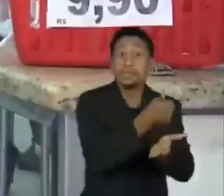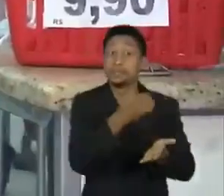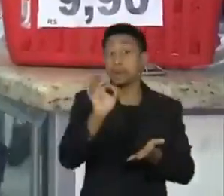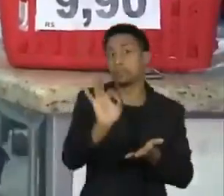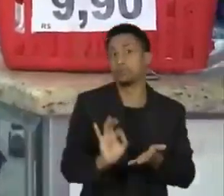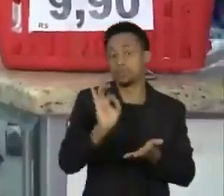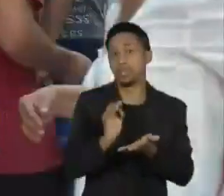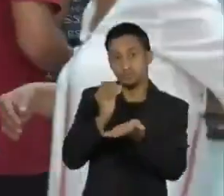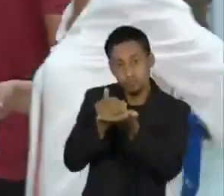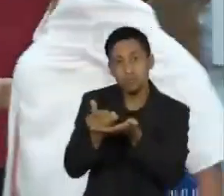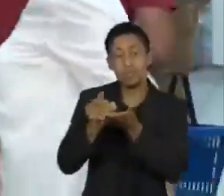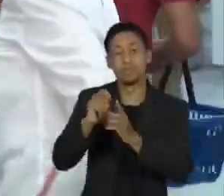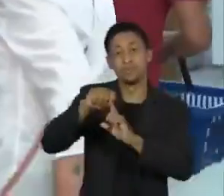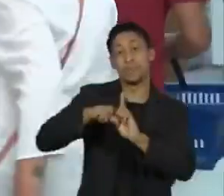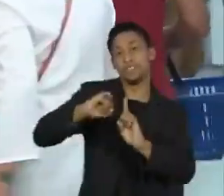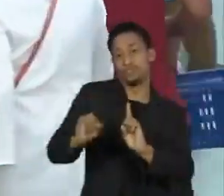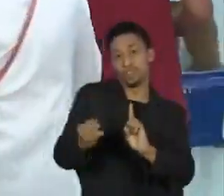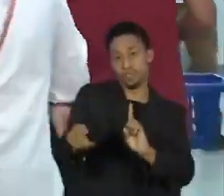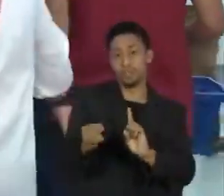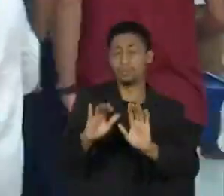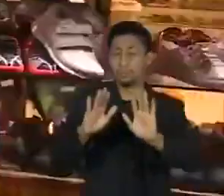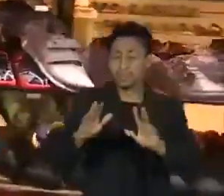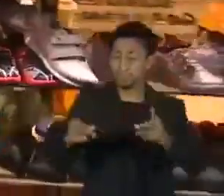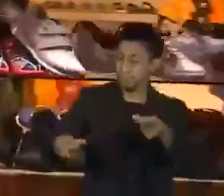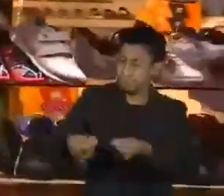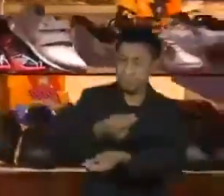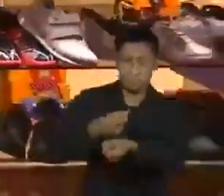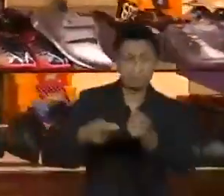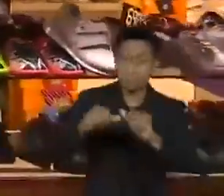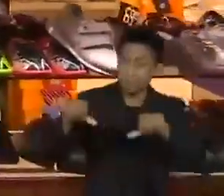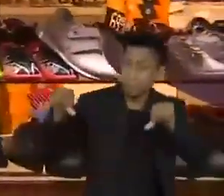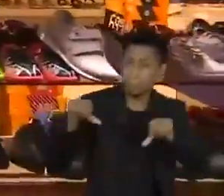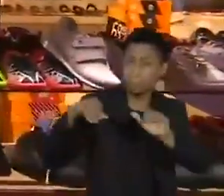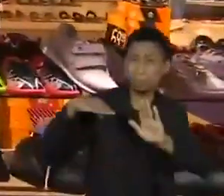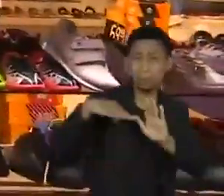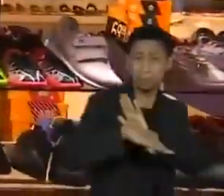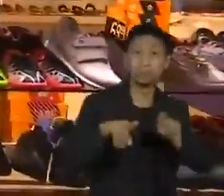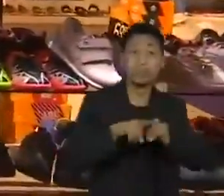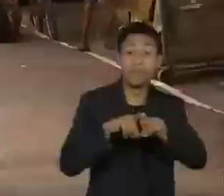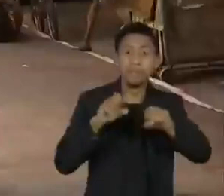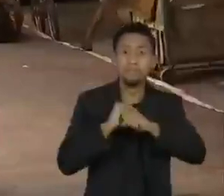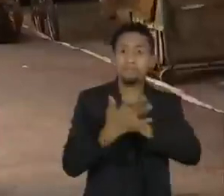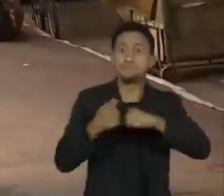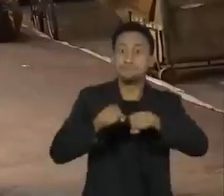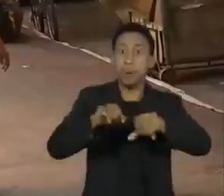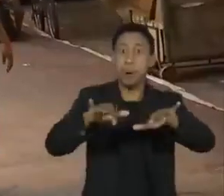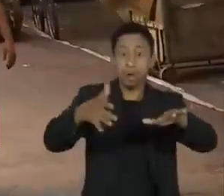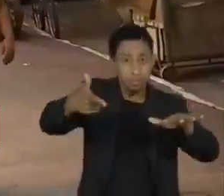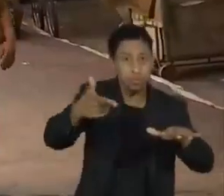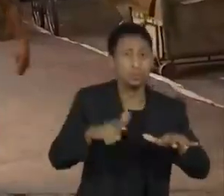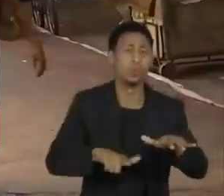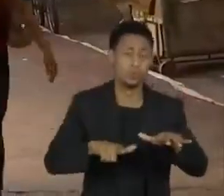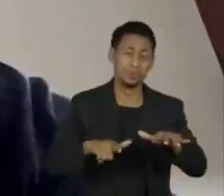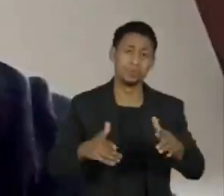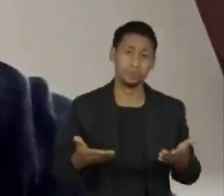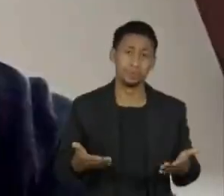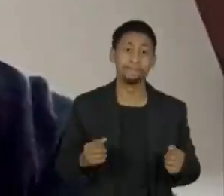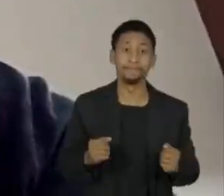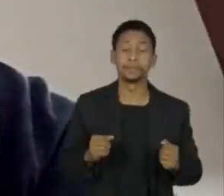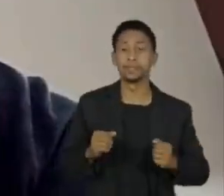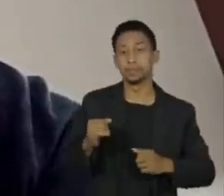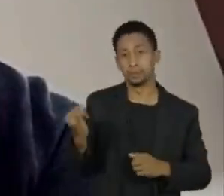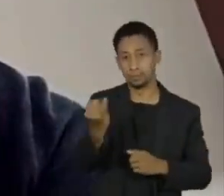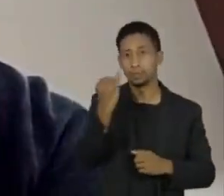janeiro, mesmo com os negócios ainda longe do normal e com a segunda onda da Covid-19 batendo a porta. O importante é que